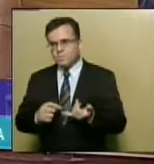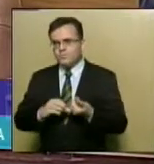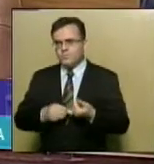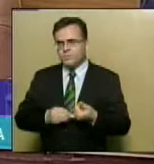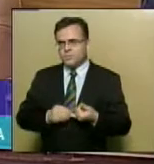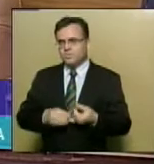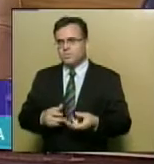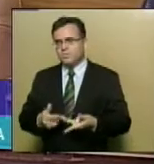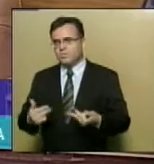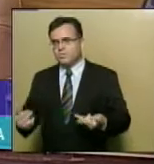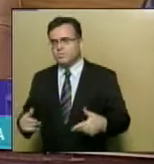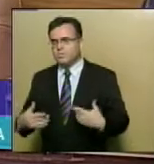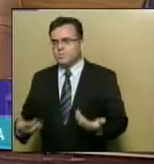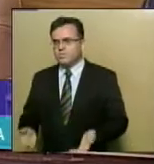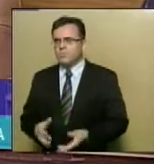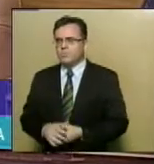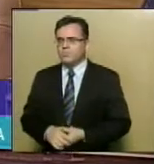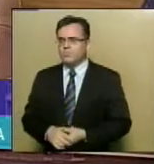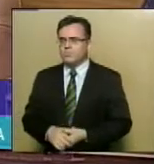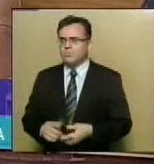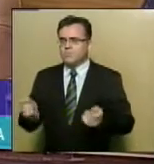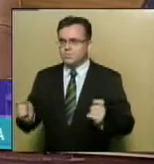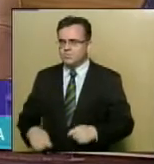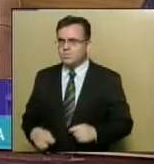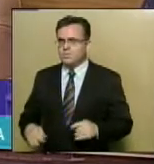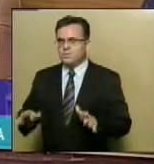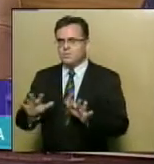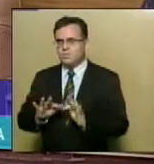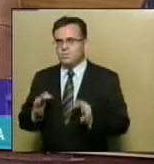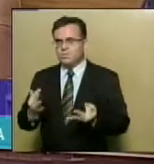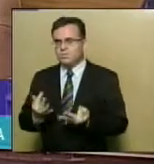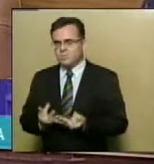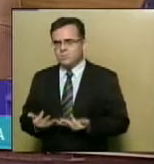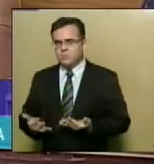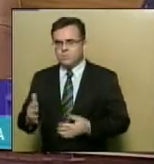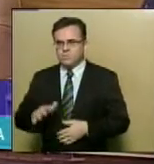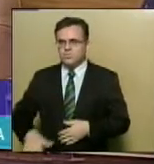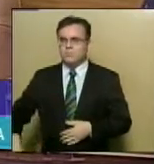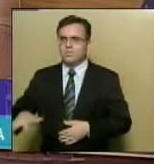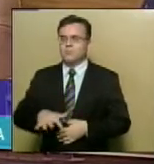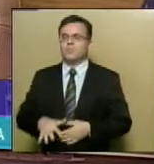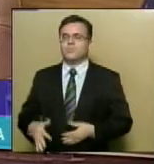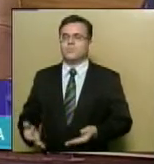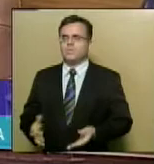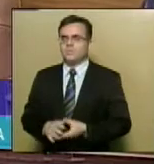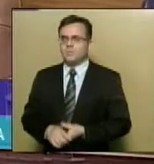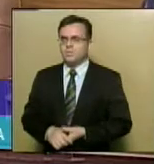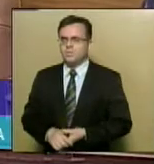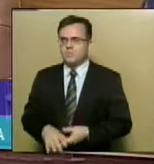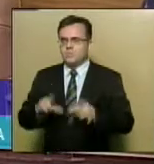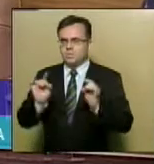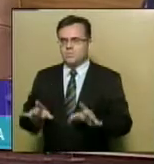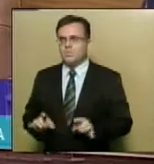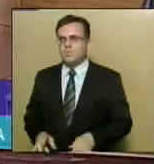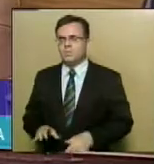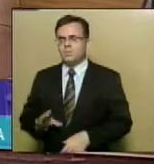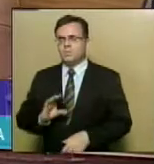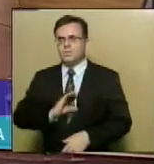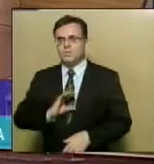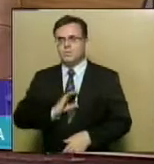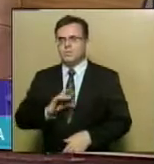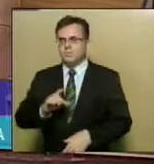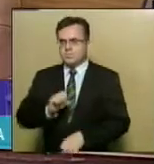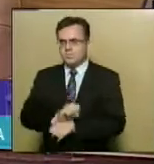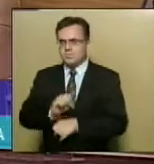Feijão, Palma e Sorgo, para agricultores familiares da região do Alto Sertão Sérgio Pana, em especial a cidade de Carira, Simão